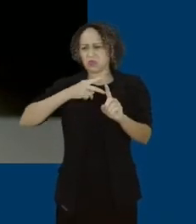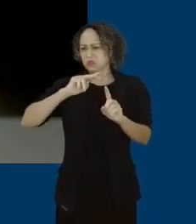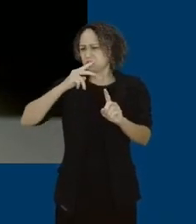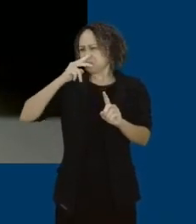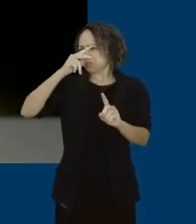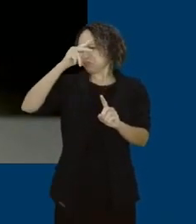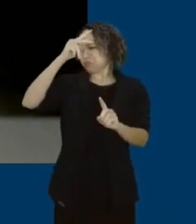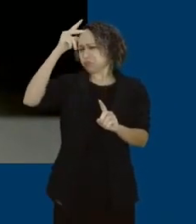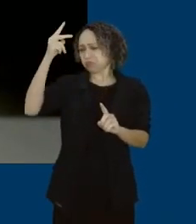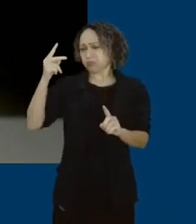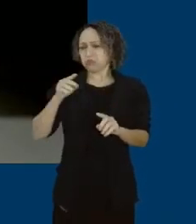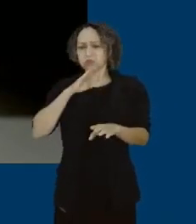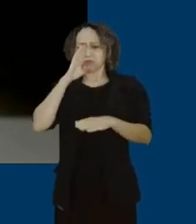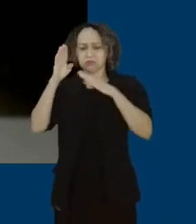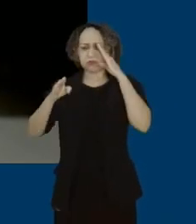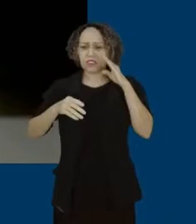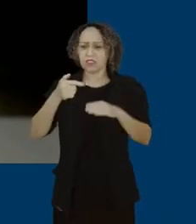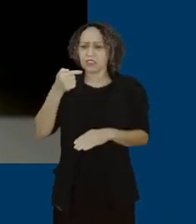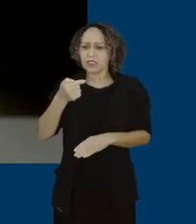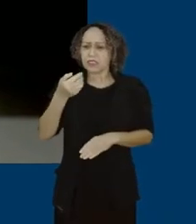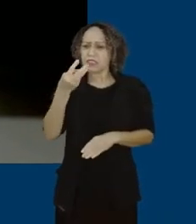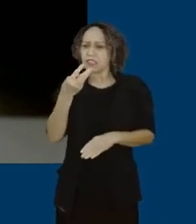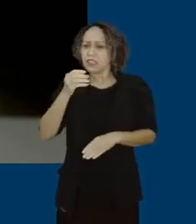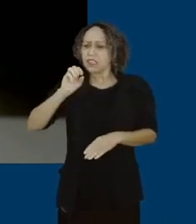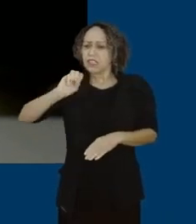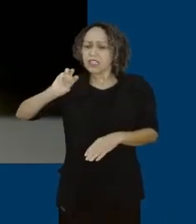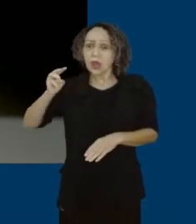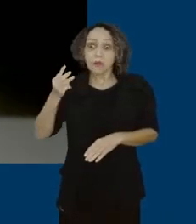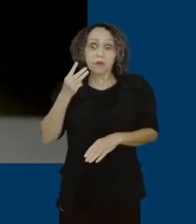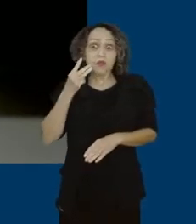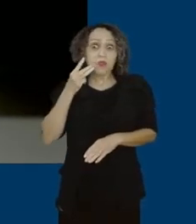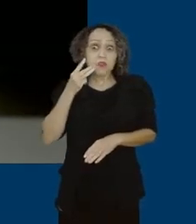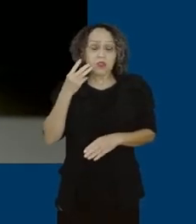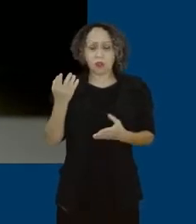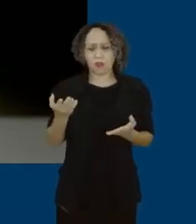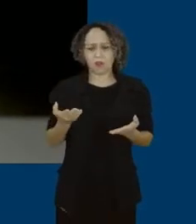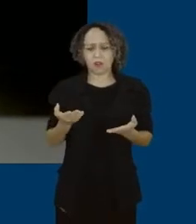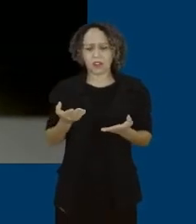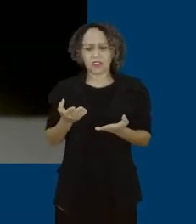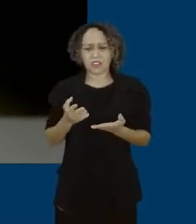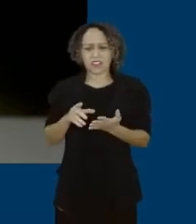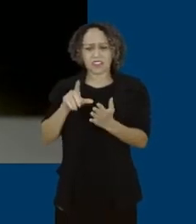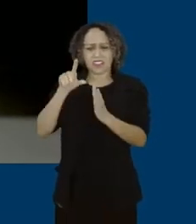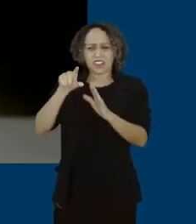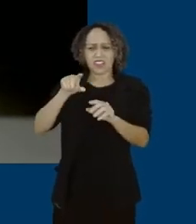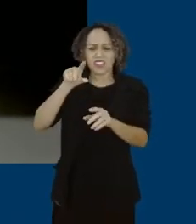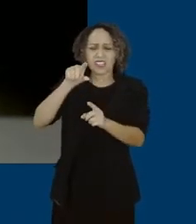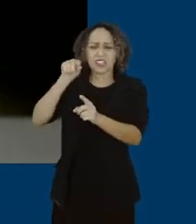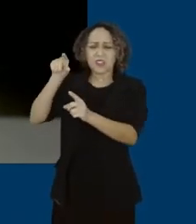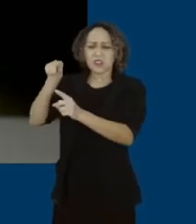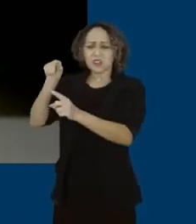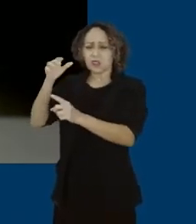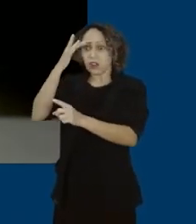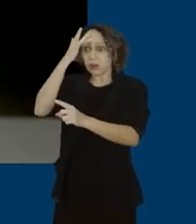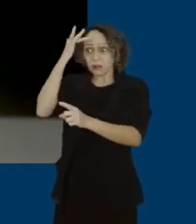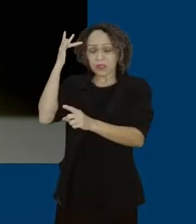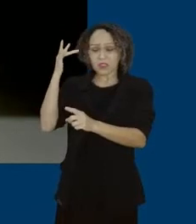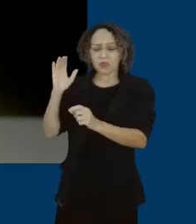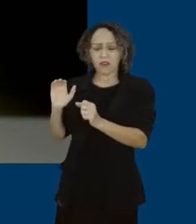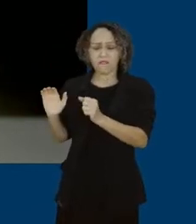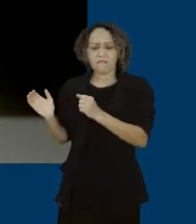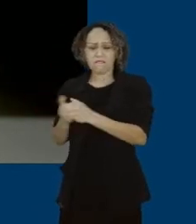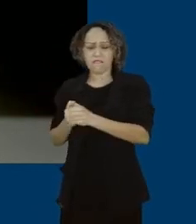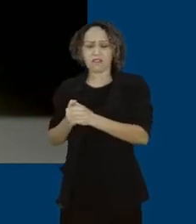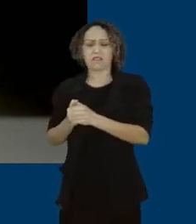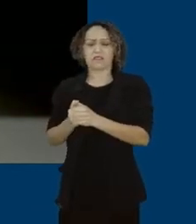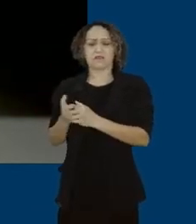Ou seja, cartas marcadas da corrupção do Ministério da Educação e Cultura. Apresentei agora, também com a bancada do PT, um